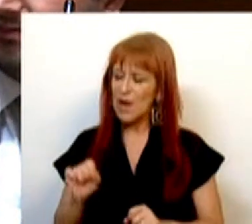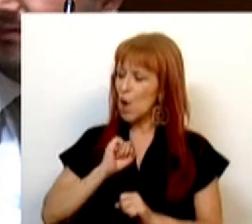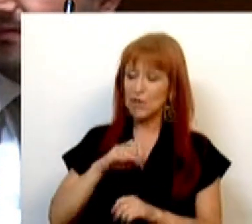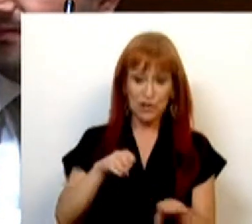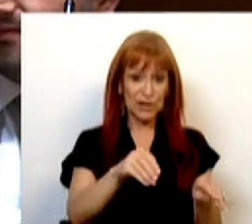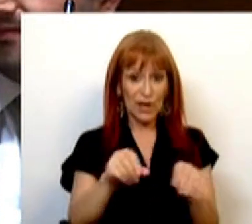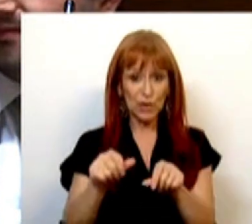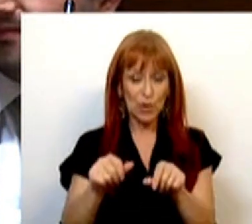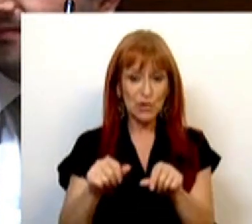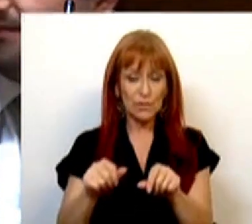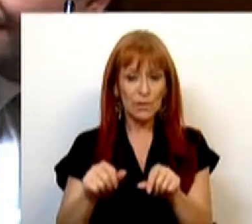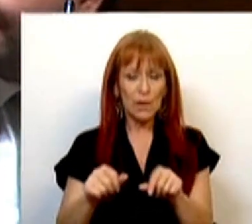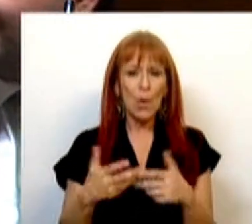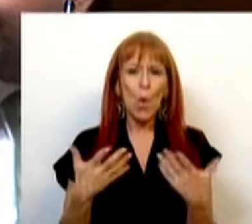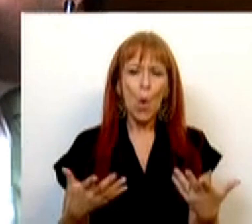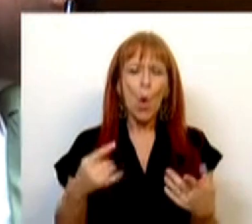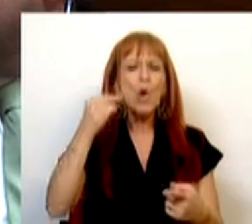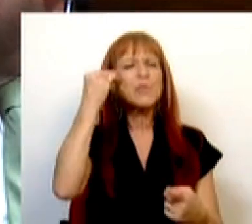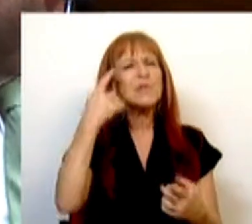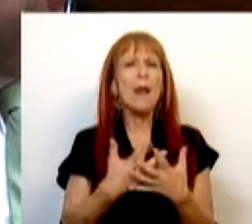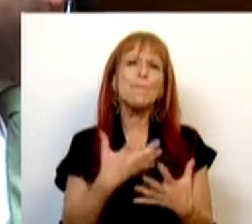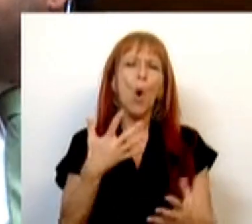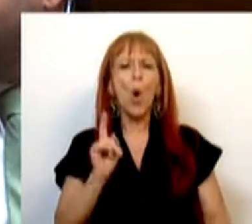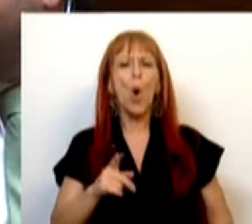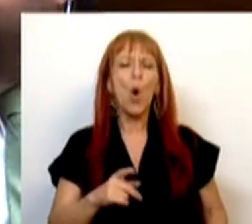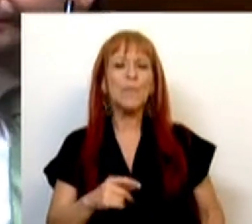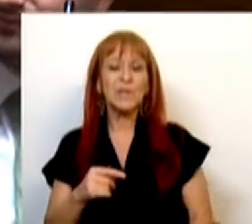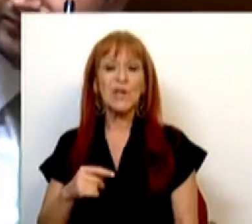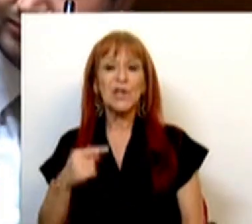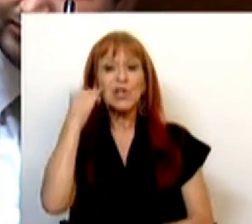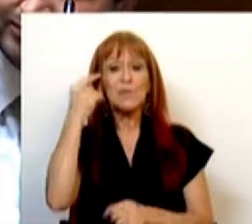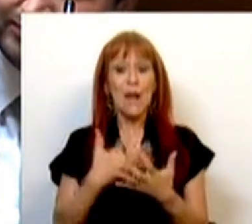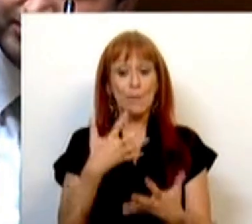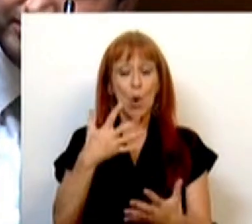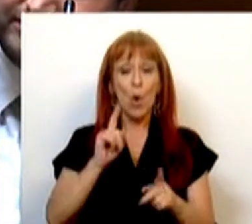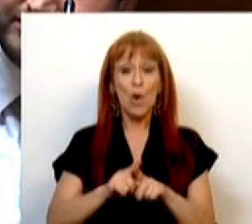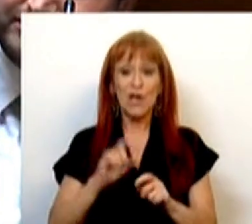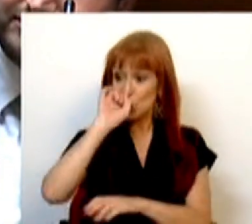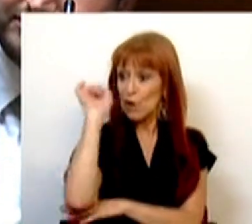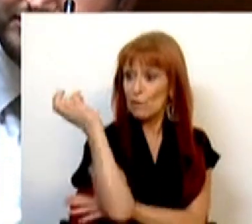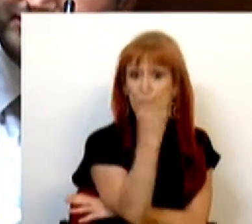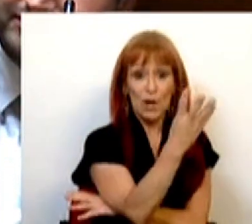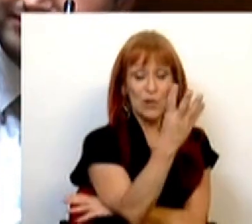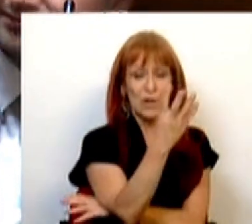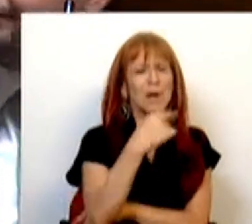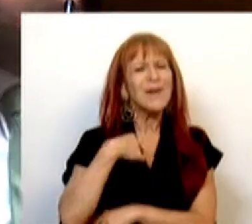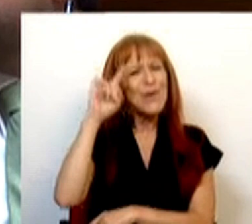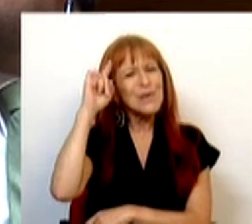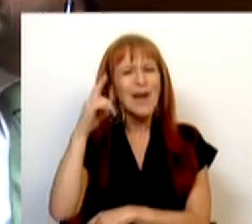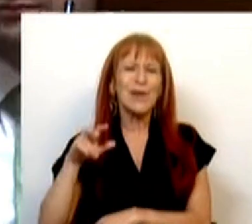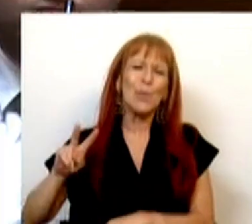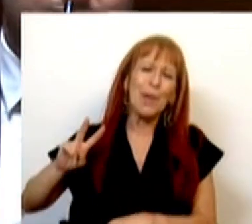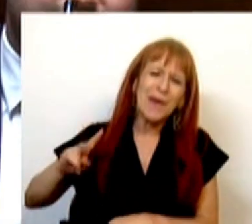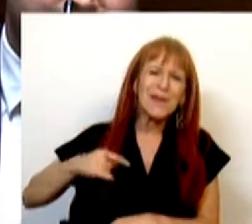nossos territórios, com especial ênfase nas florestas. Eu sei que o